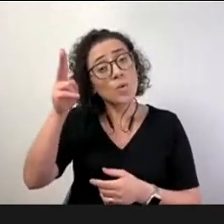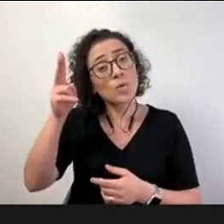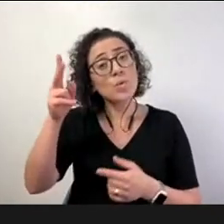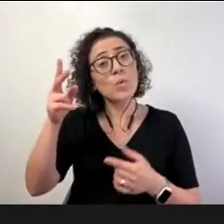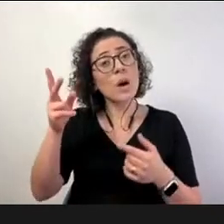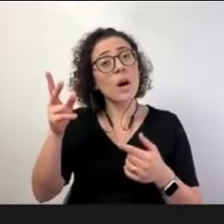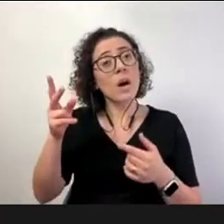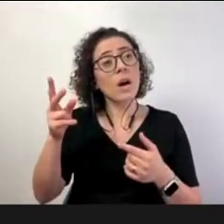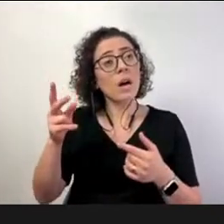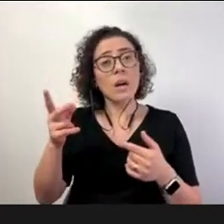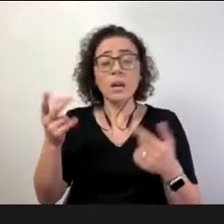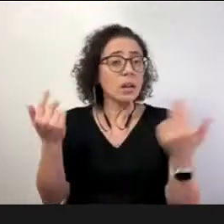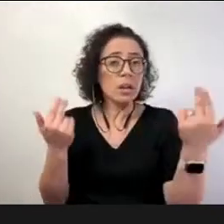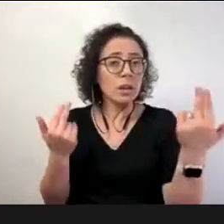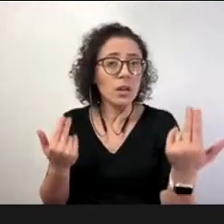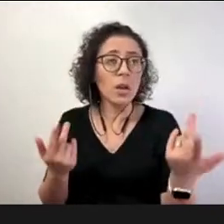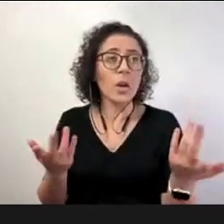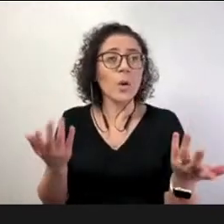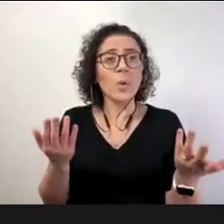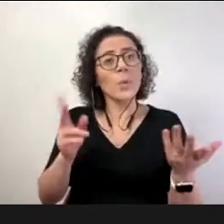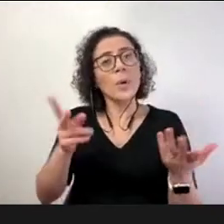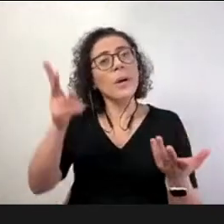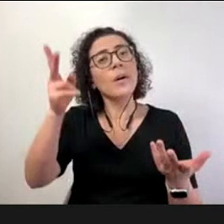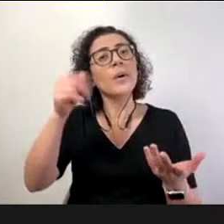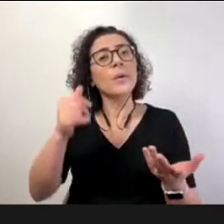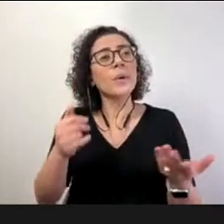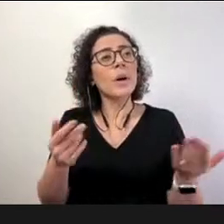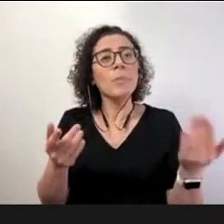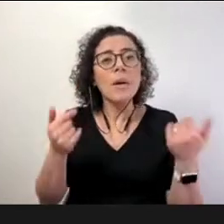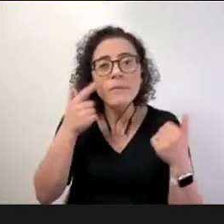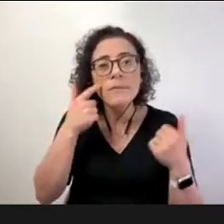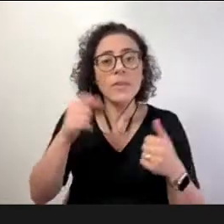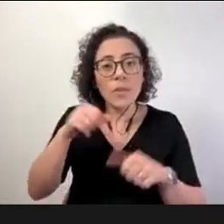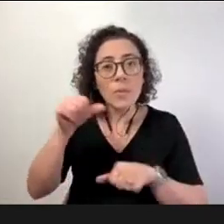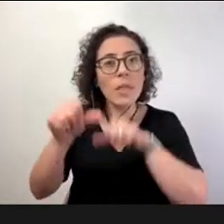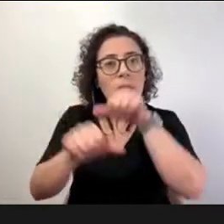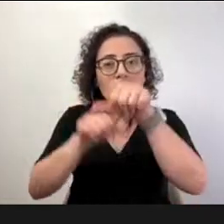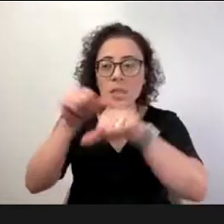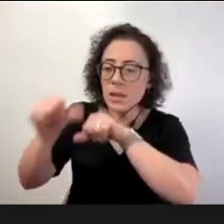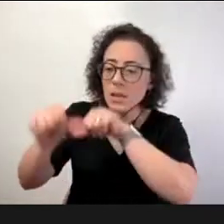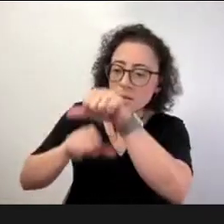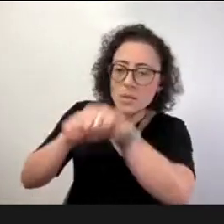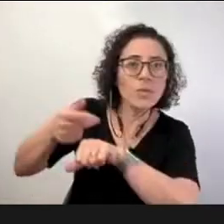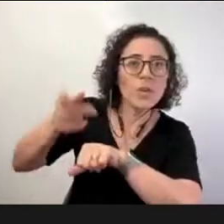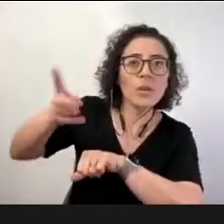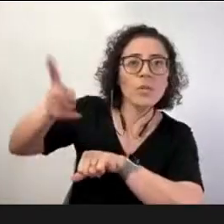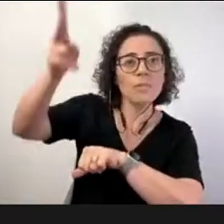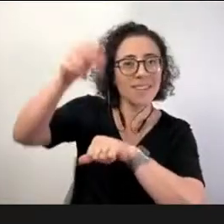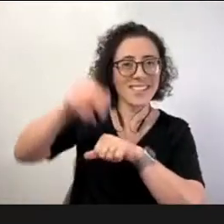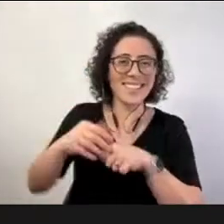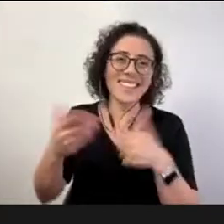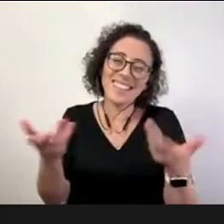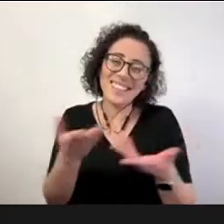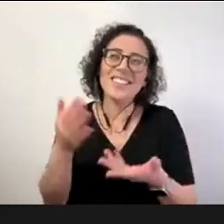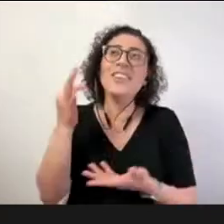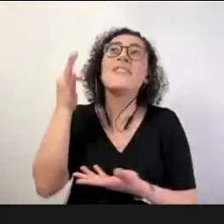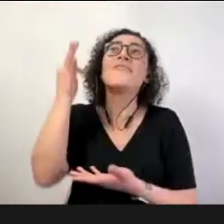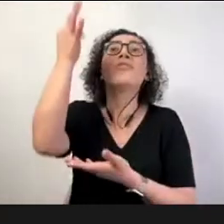e convites para essa continuidade de transformação de construindo o futuro que a gente quer porque